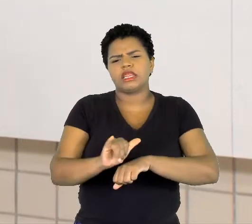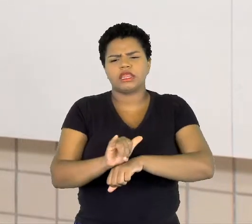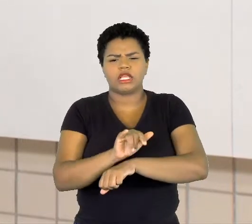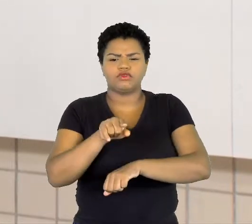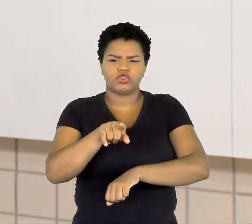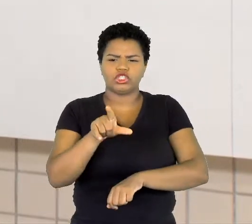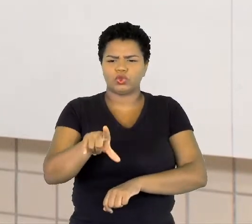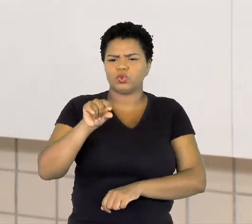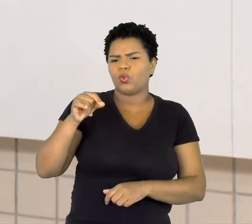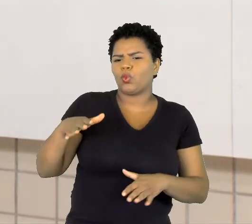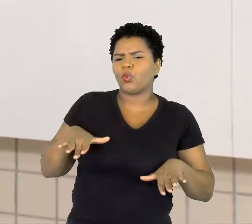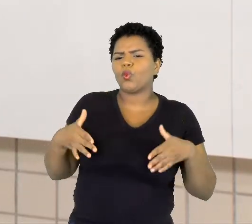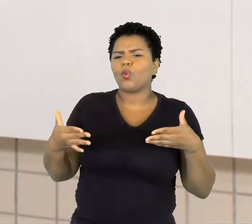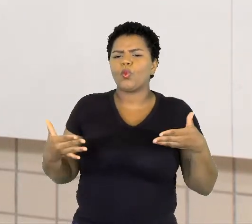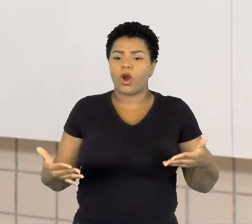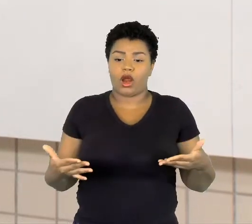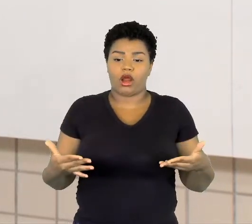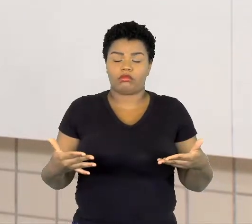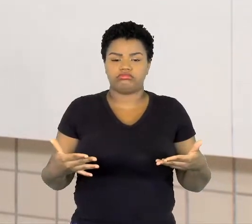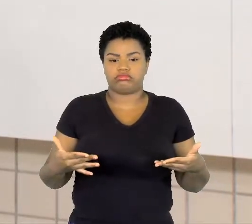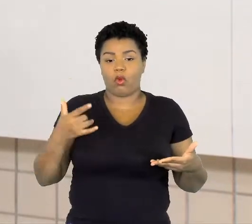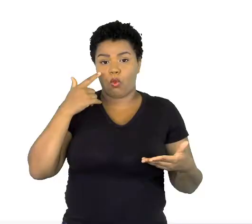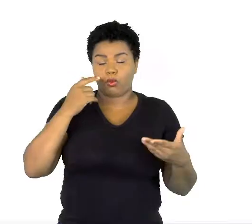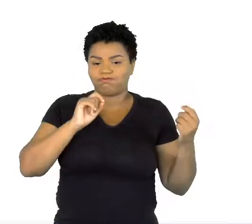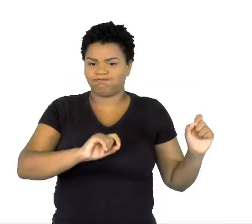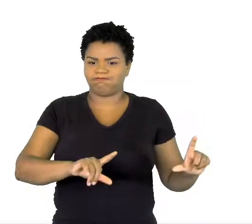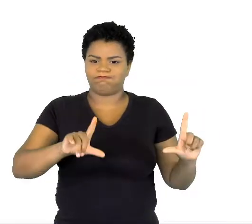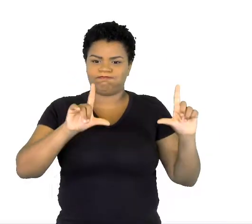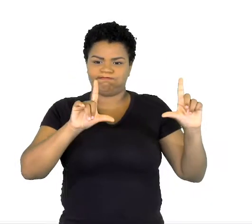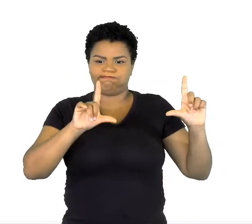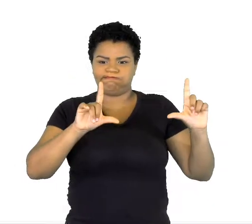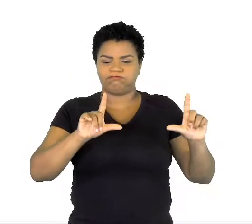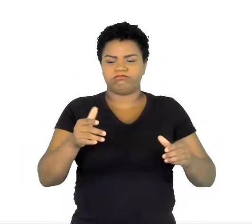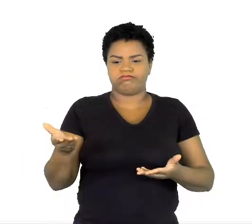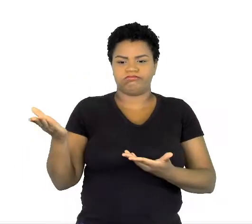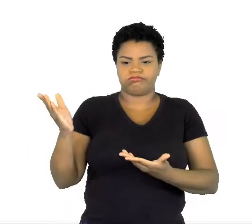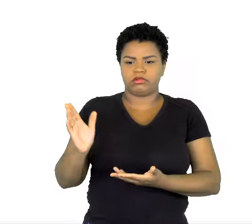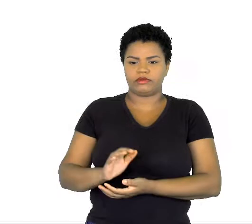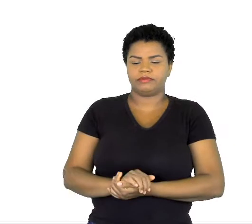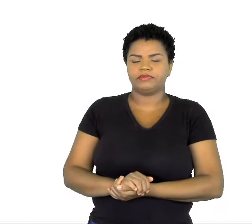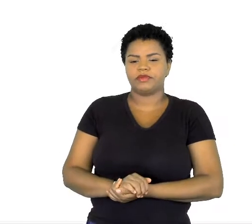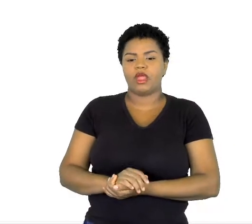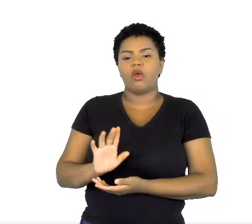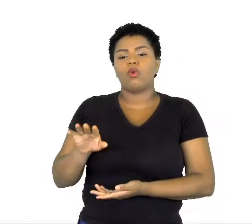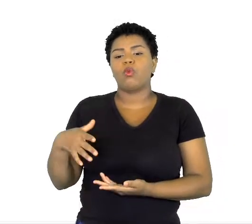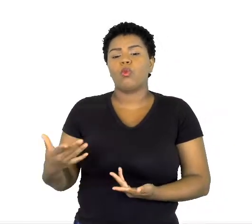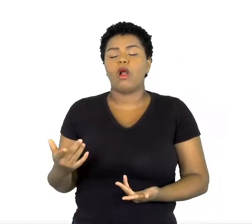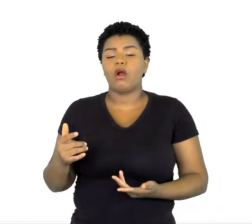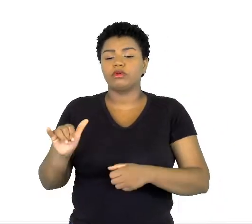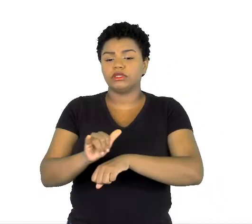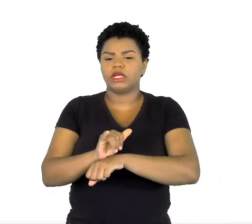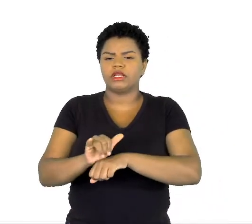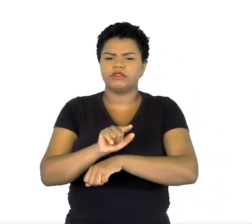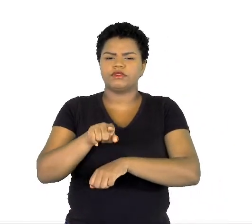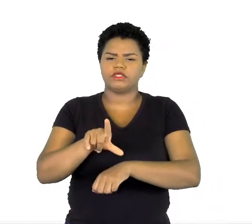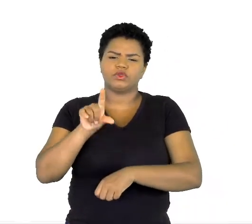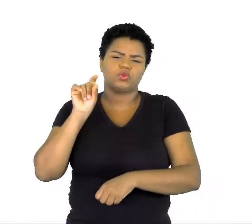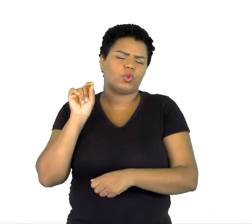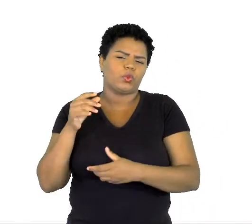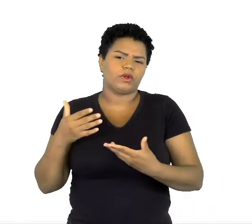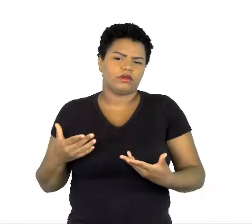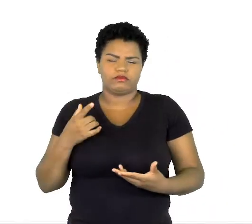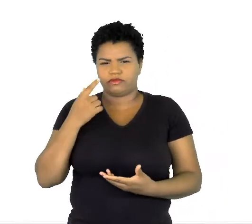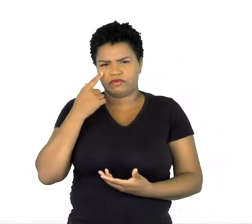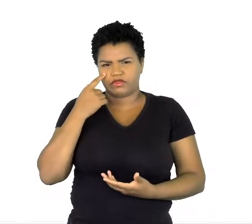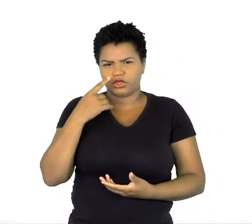no nosso slide aqui, ó. Se você fosse criar uma propaganda, qual estratégia você escolheria? Veja bem um detalhe.